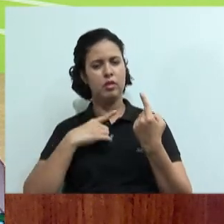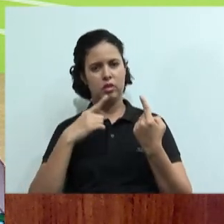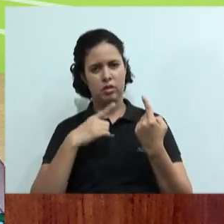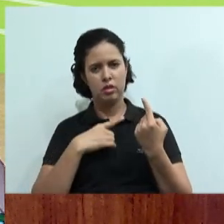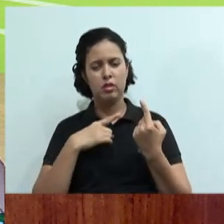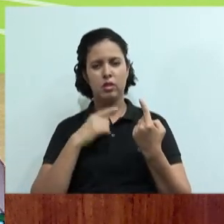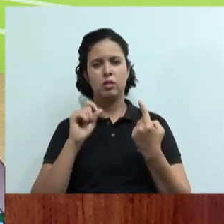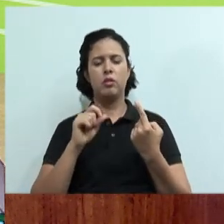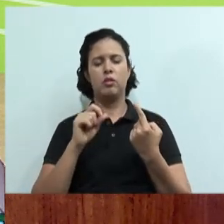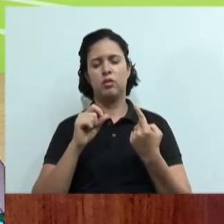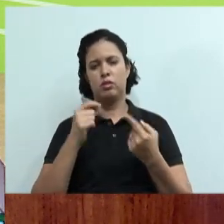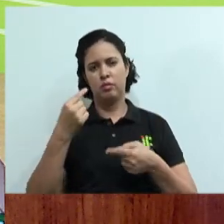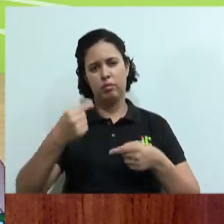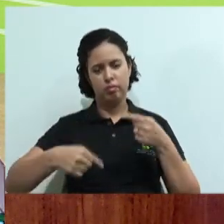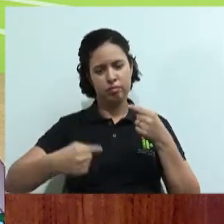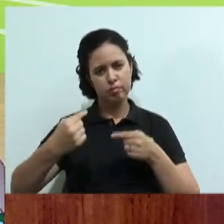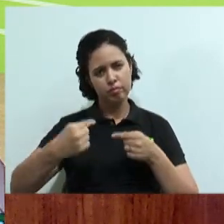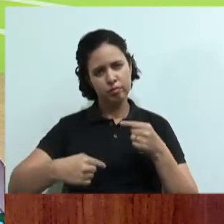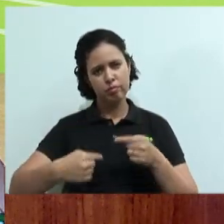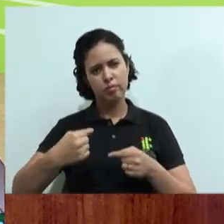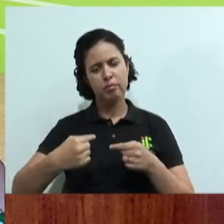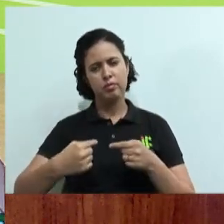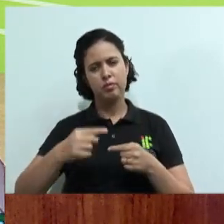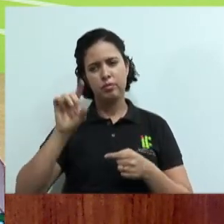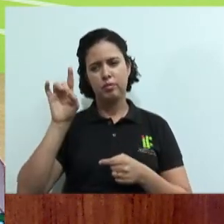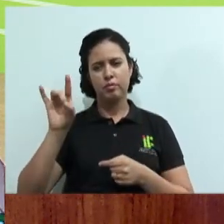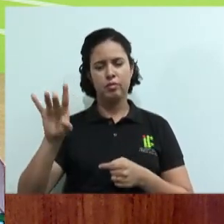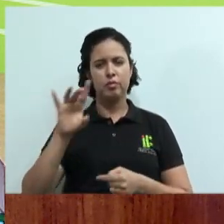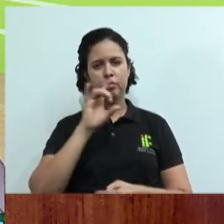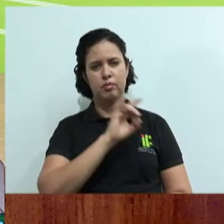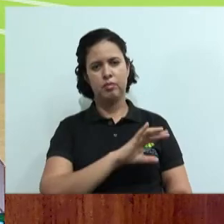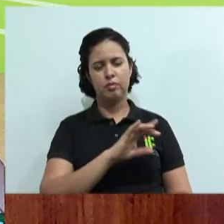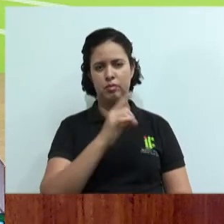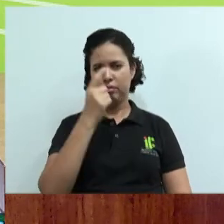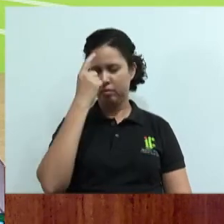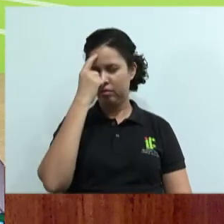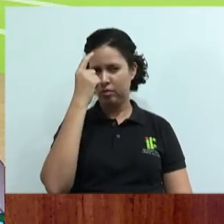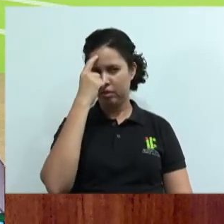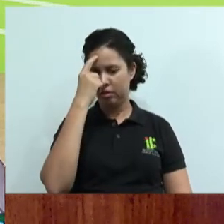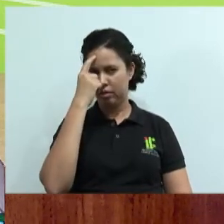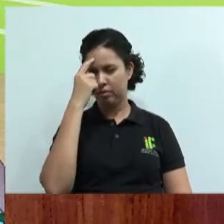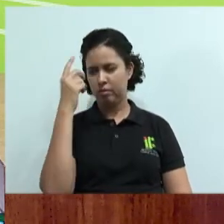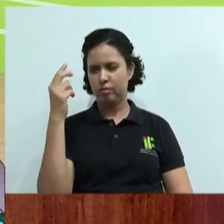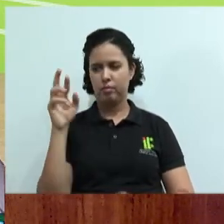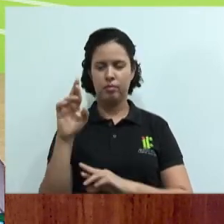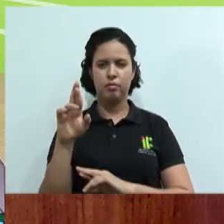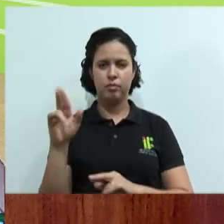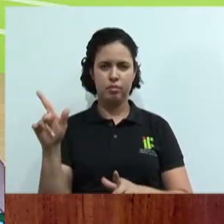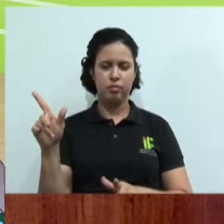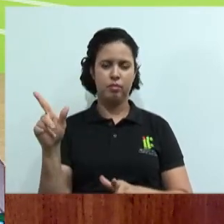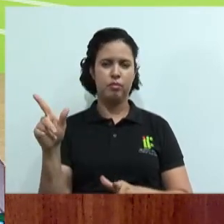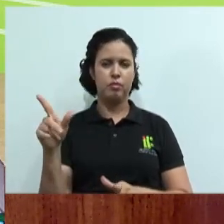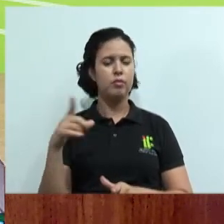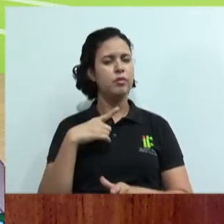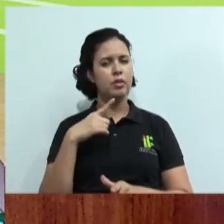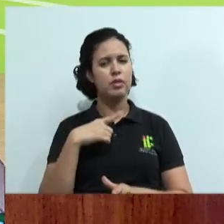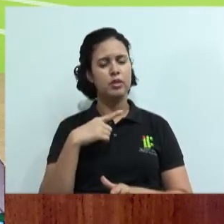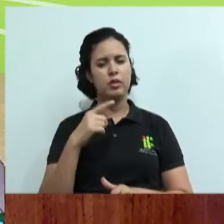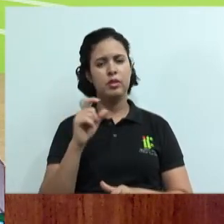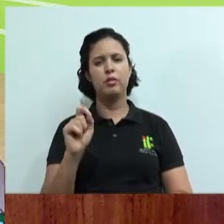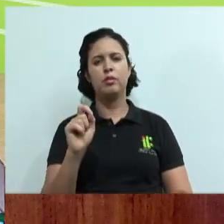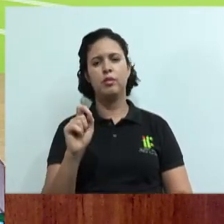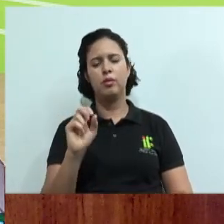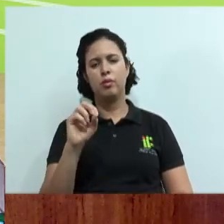exatamente o conflito a partir do momento que cada um pensa da sua forma. E isso, claro, vai trazer uma situação que